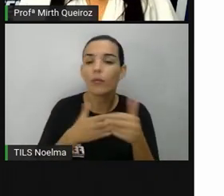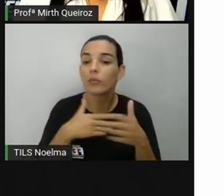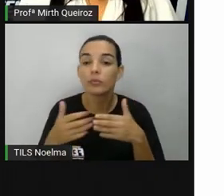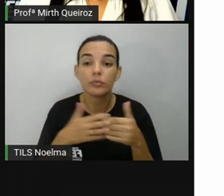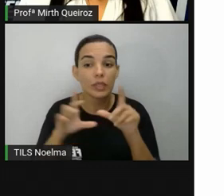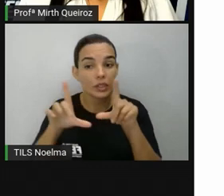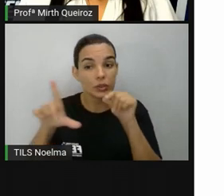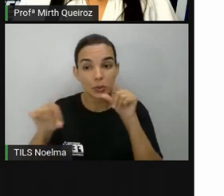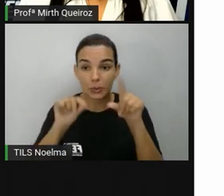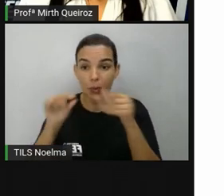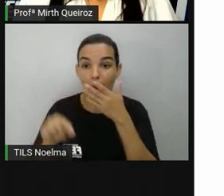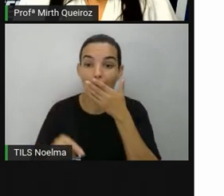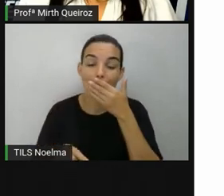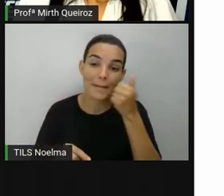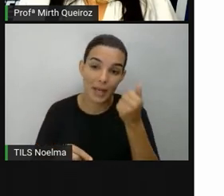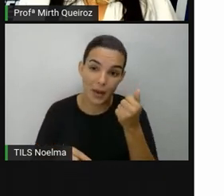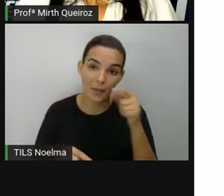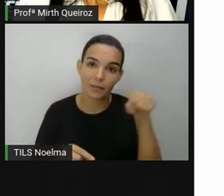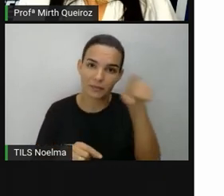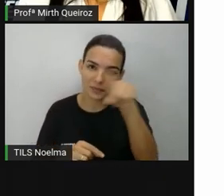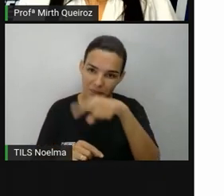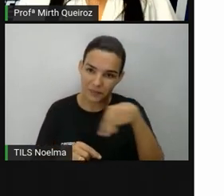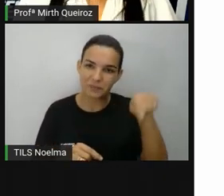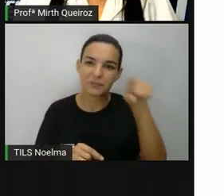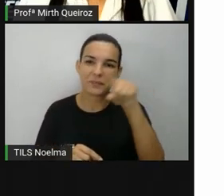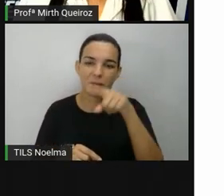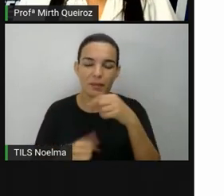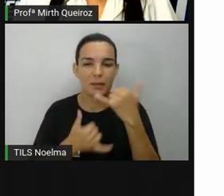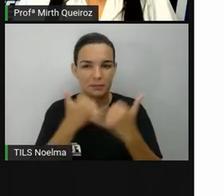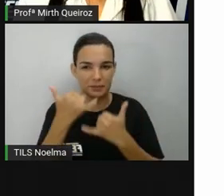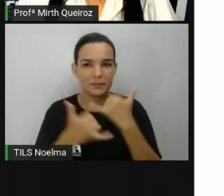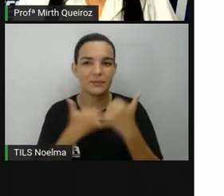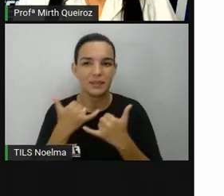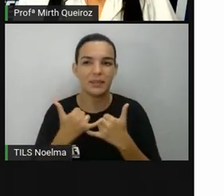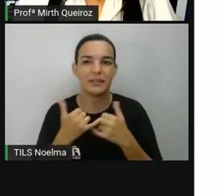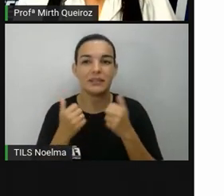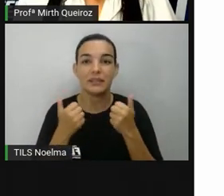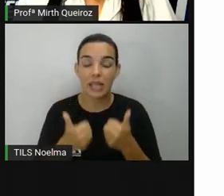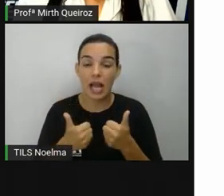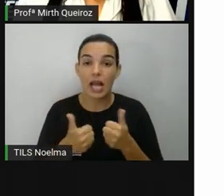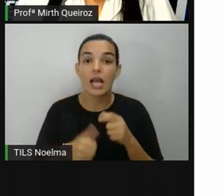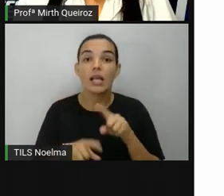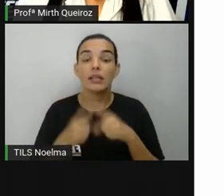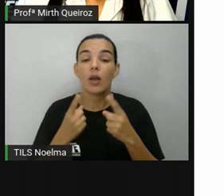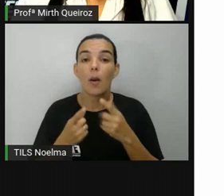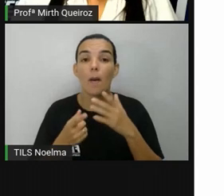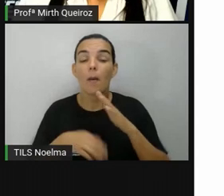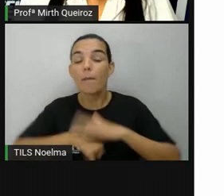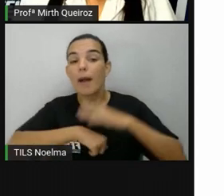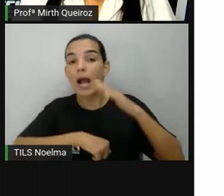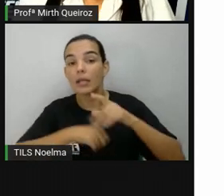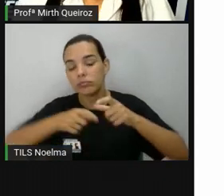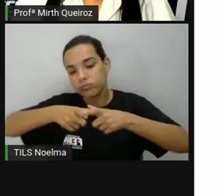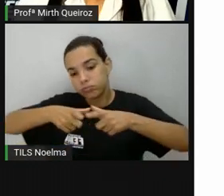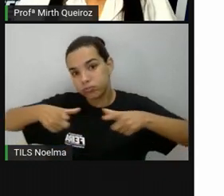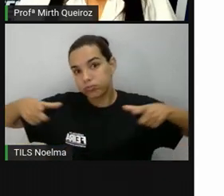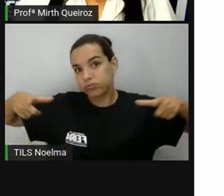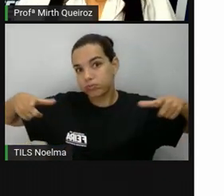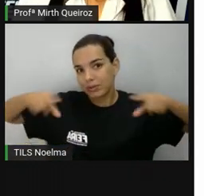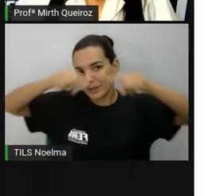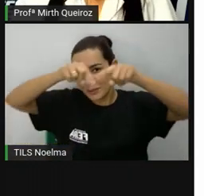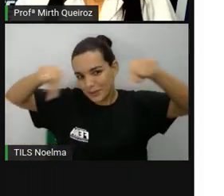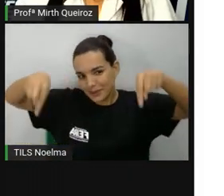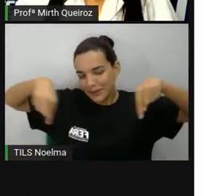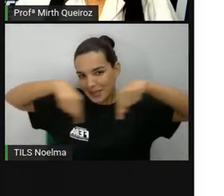Escolha a que vocês acharem melhor pra vocês brincarem, né? Lembrando que quanto maior a sua